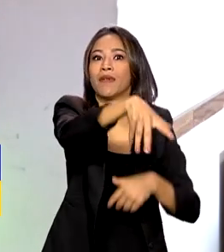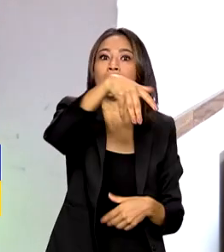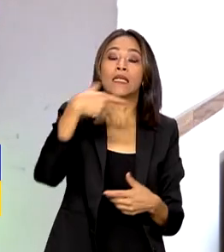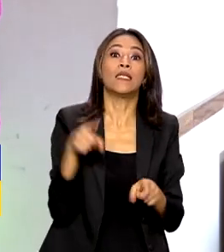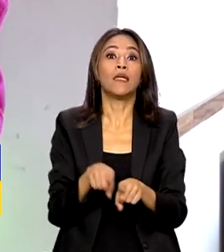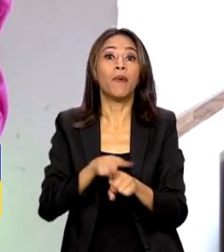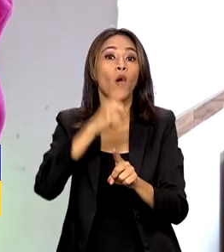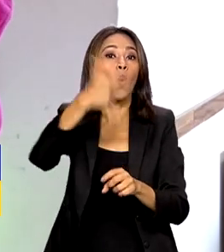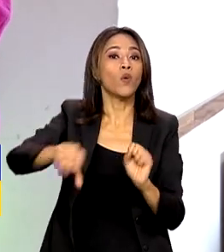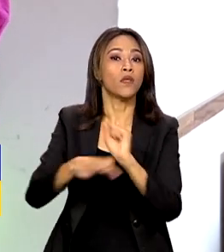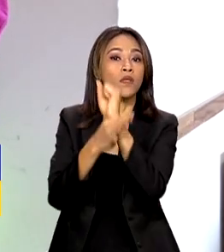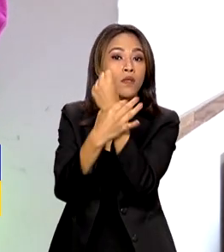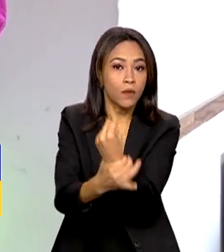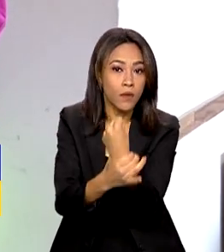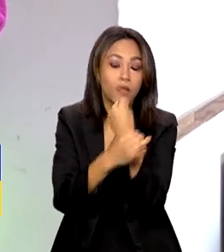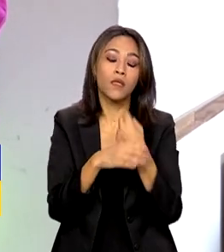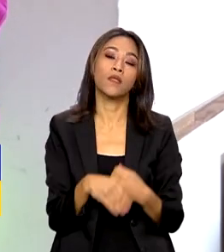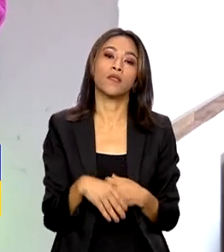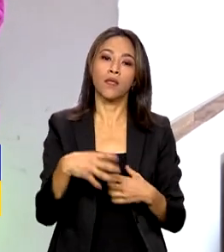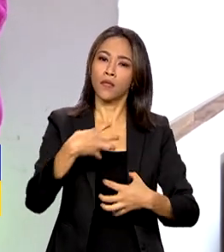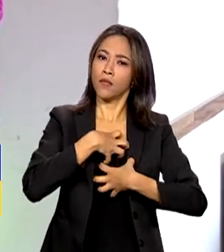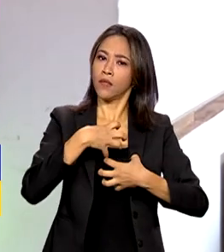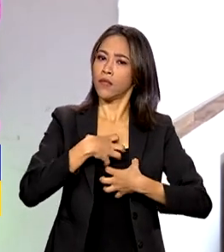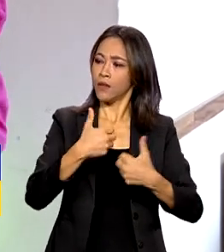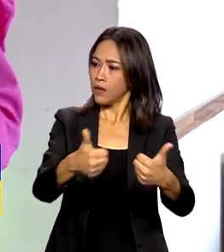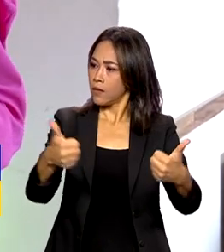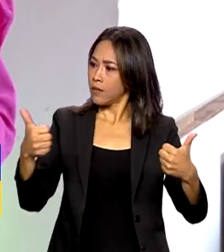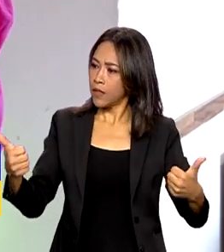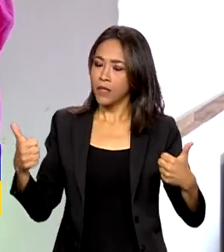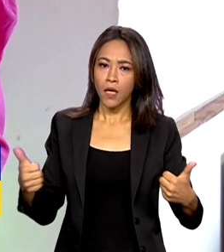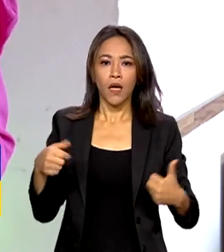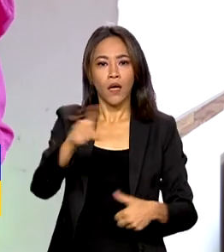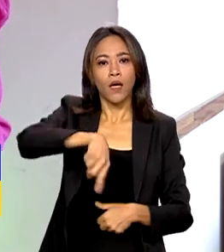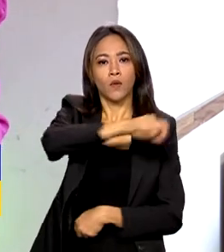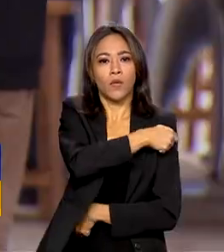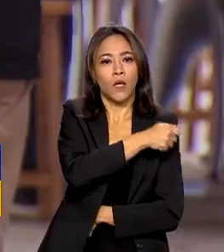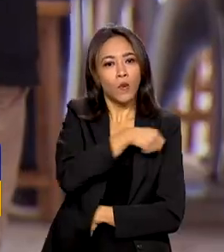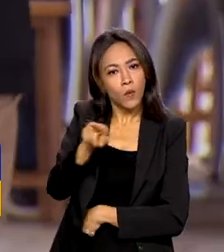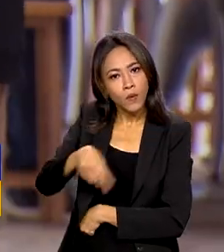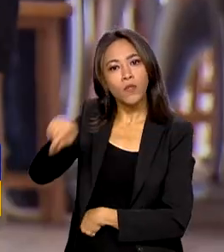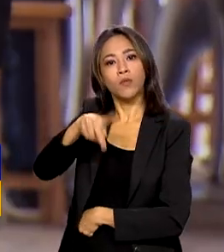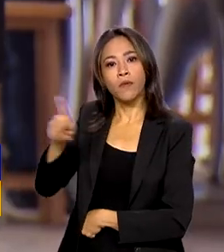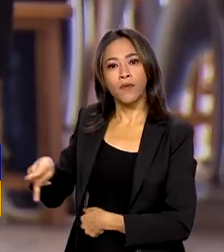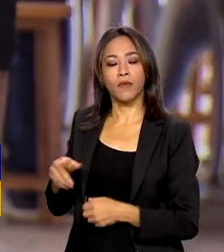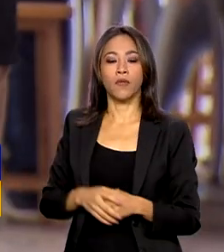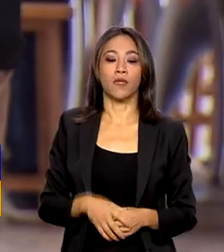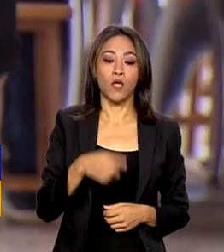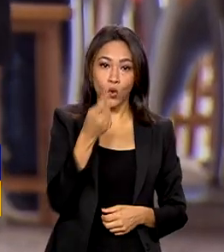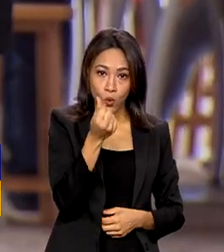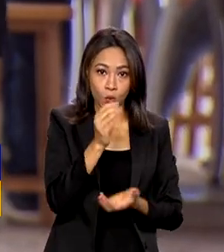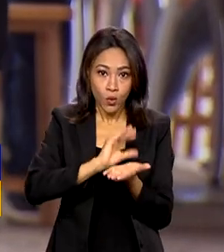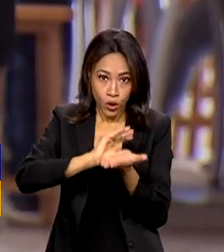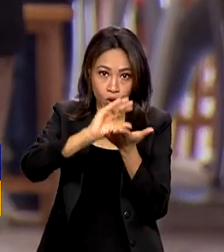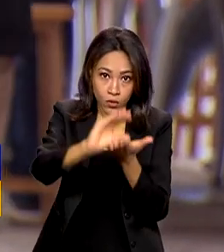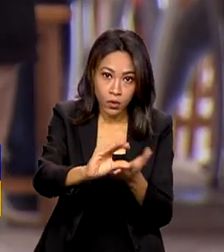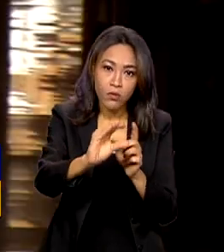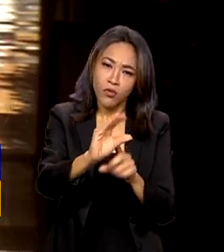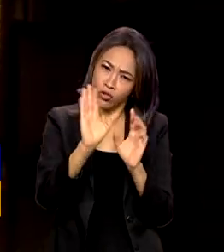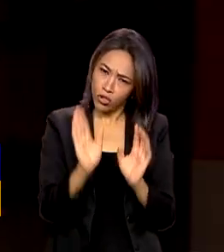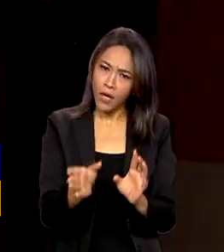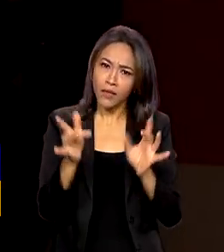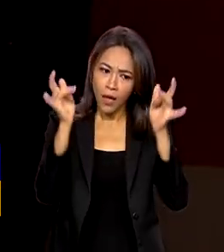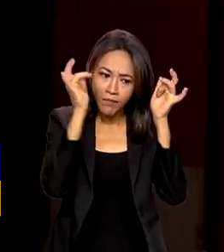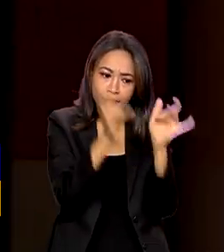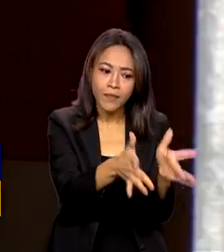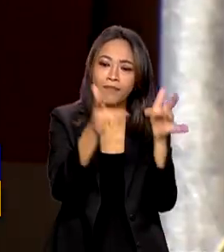segurança, o bem-estar de alunos, professores e colaboradores. Os recursos que estão disponíveis